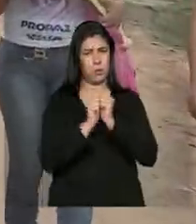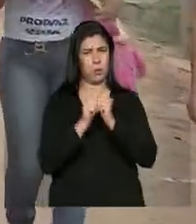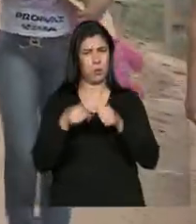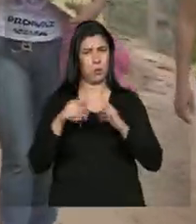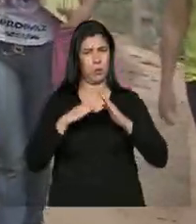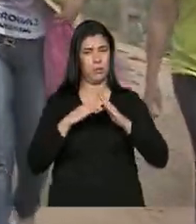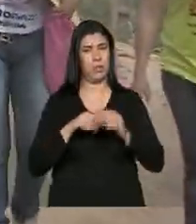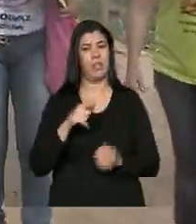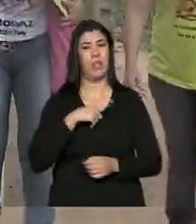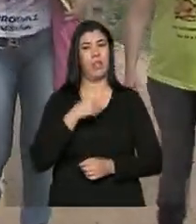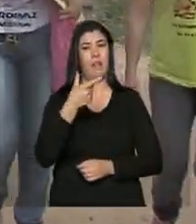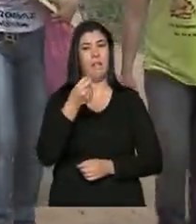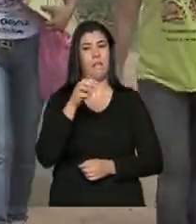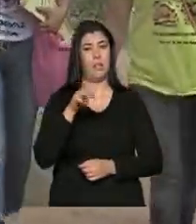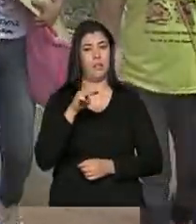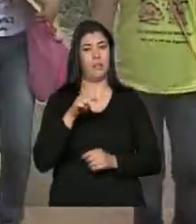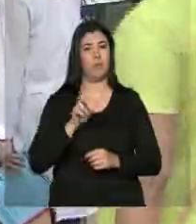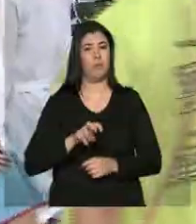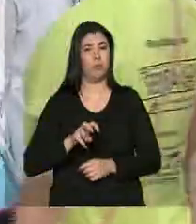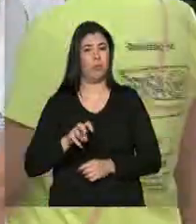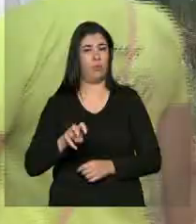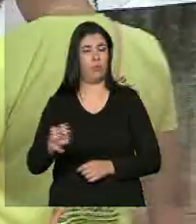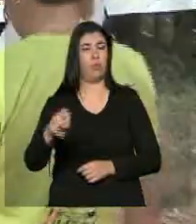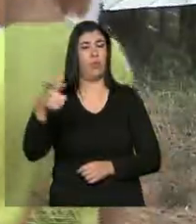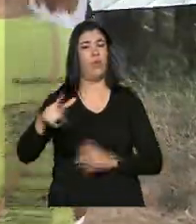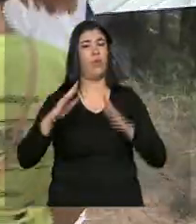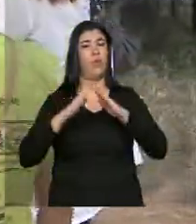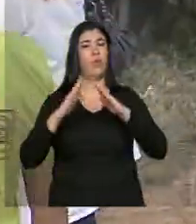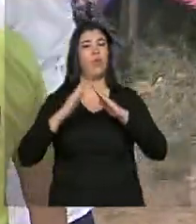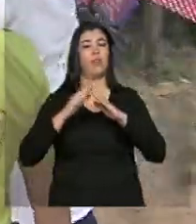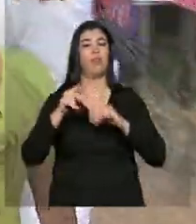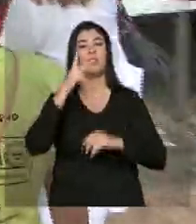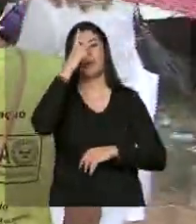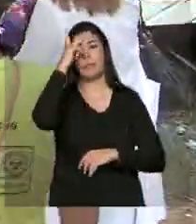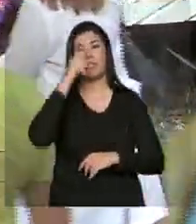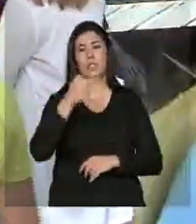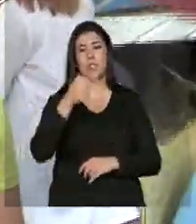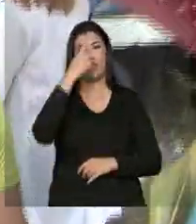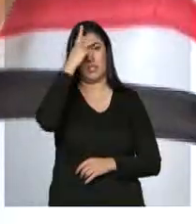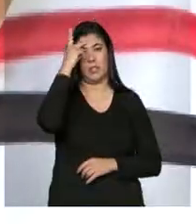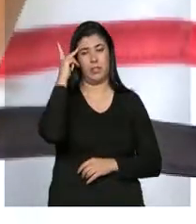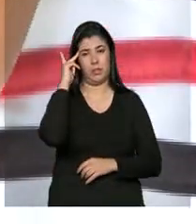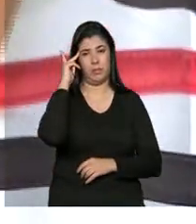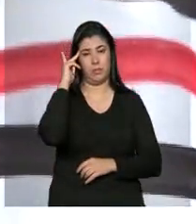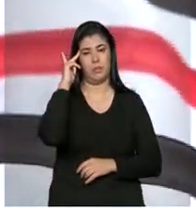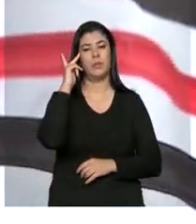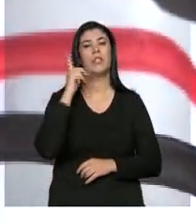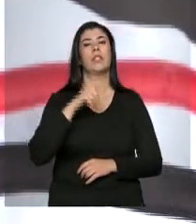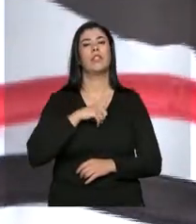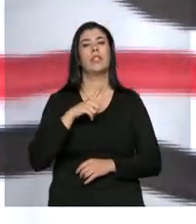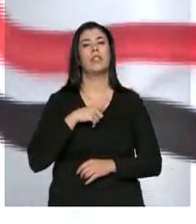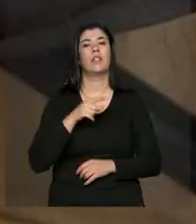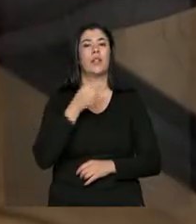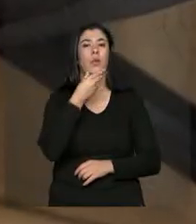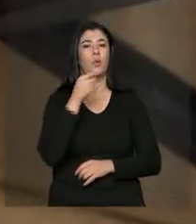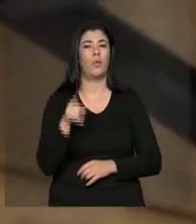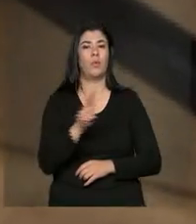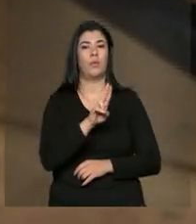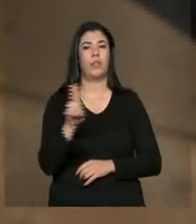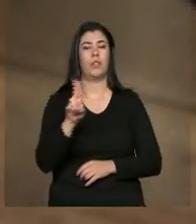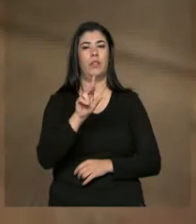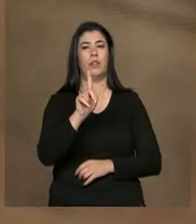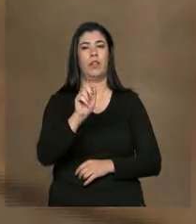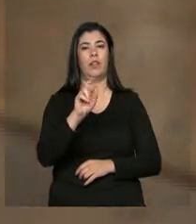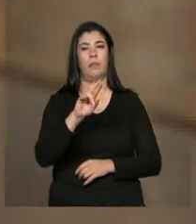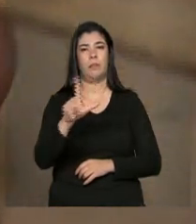Há 20 minutos de caminhada dali, fica essa casa onde moram sete pessoas. Entre elas, o Gabriel. Ele